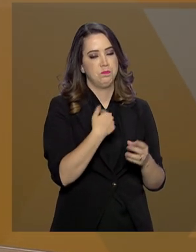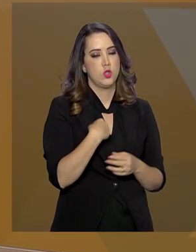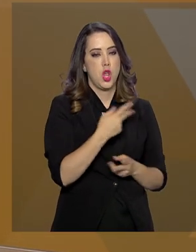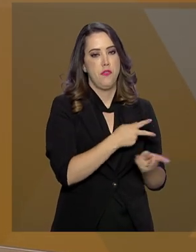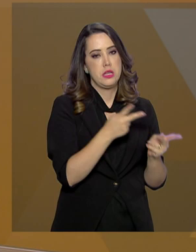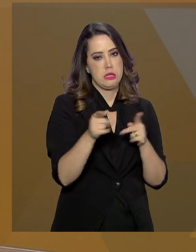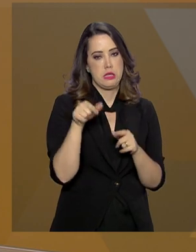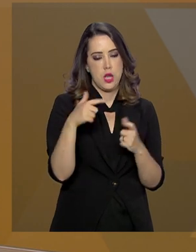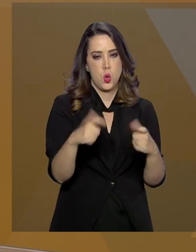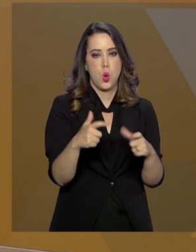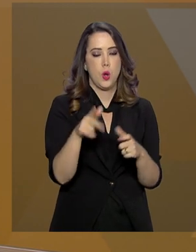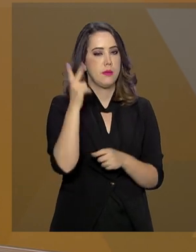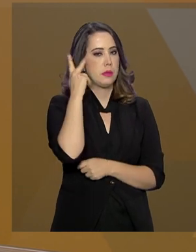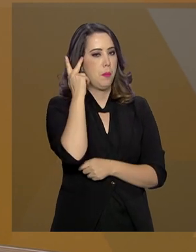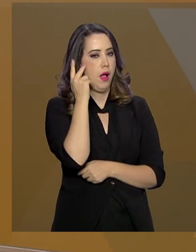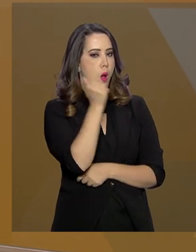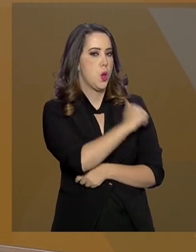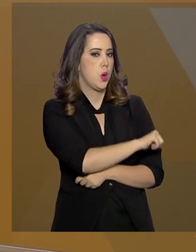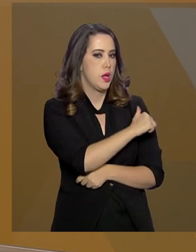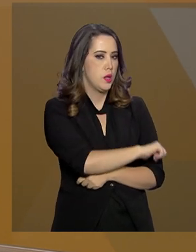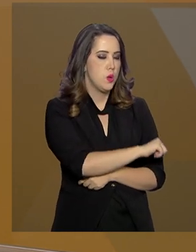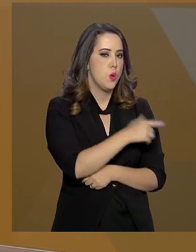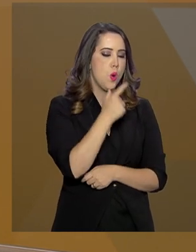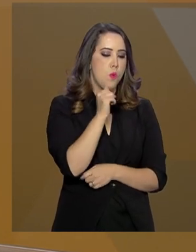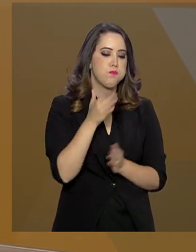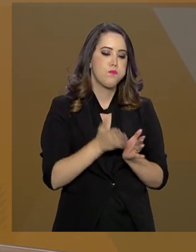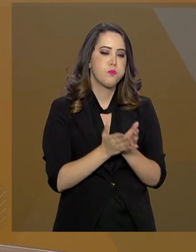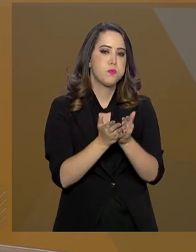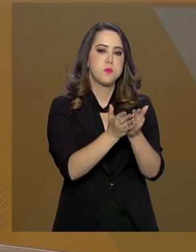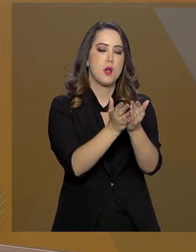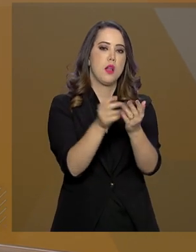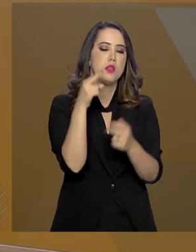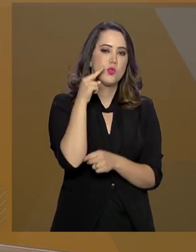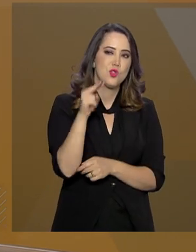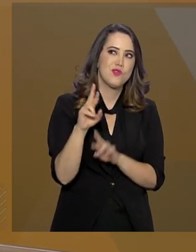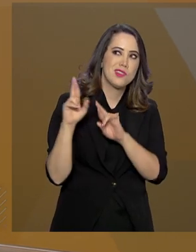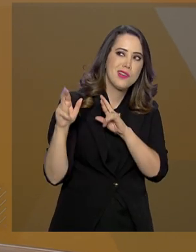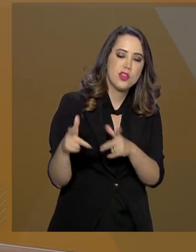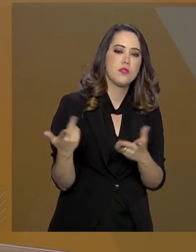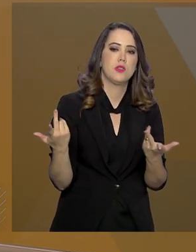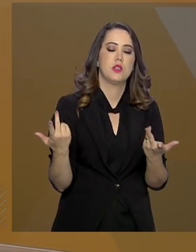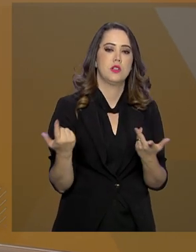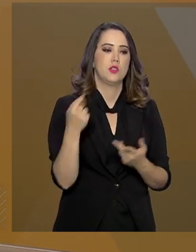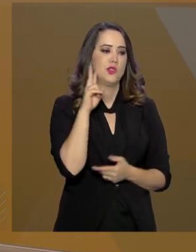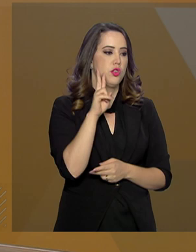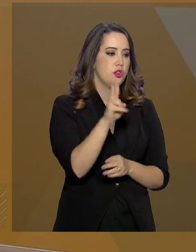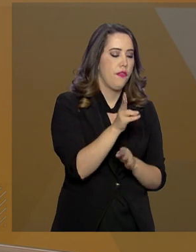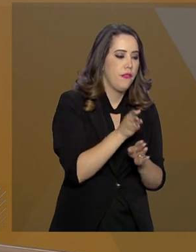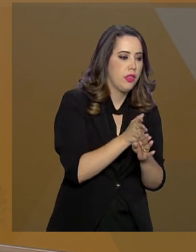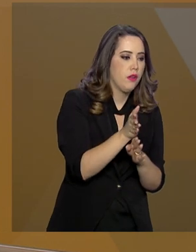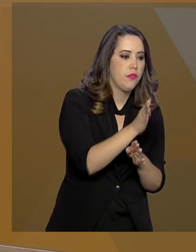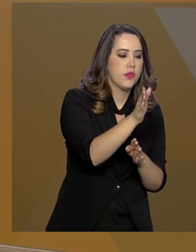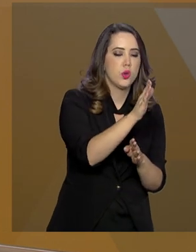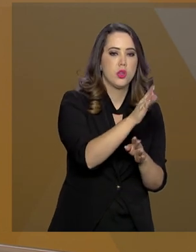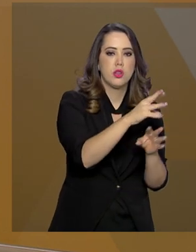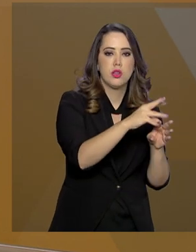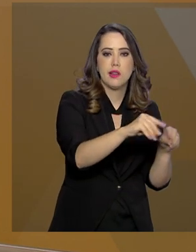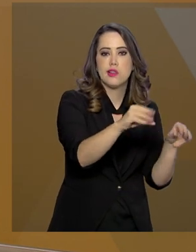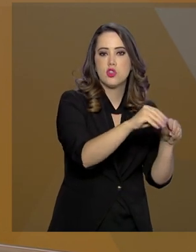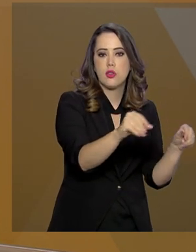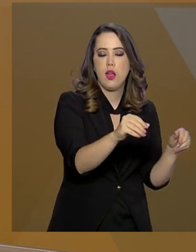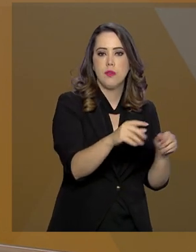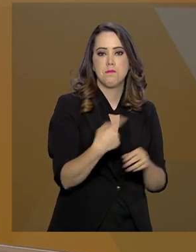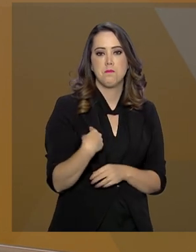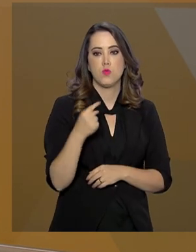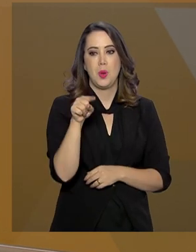Rio de Janeiro, o Porto de Itaguaí, e a gente vê que a realidade é completamente diferente, né, Betinho, da fronteira serrestre. O volume